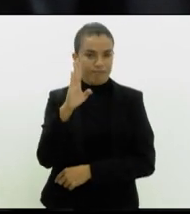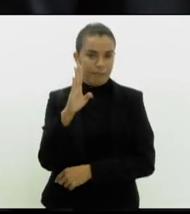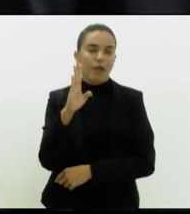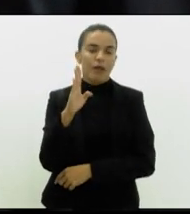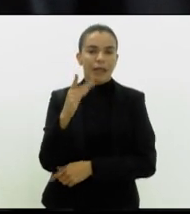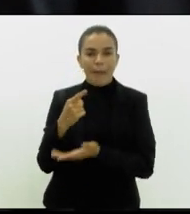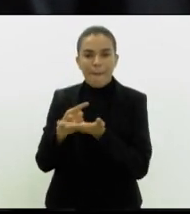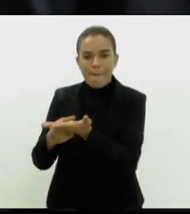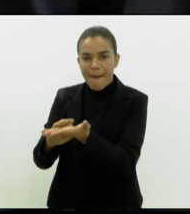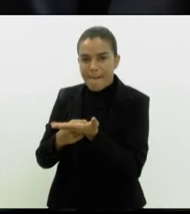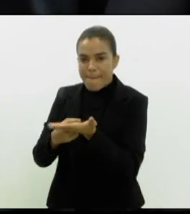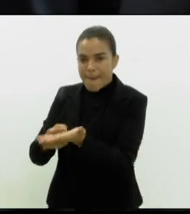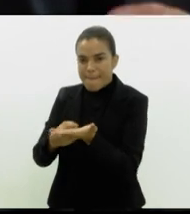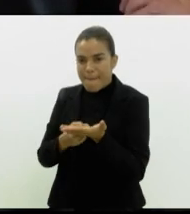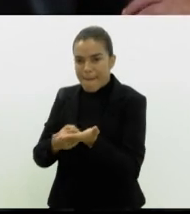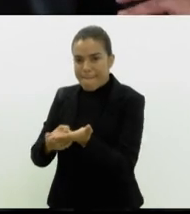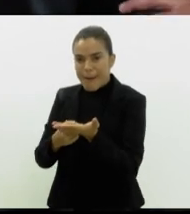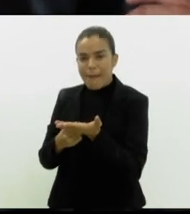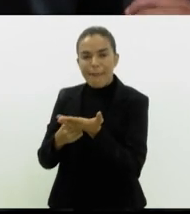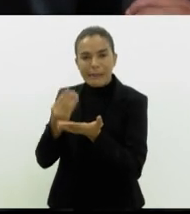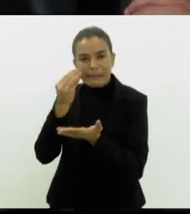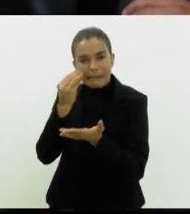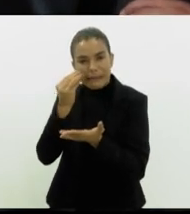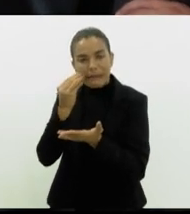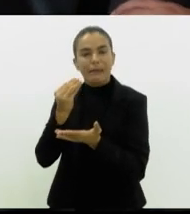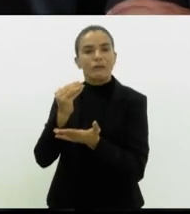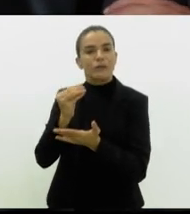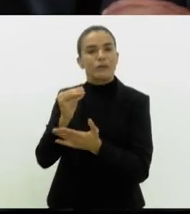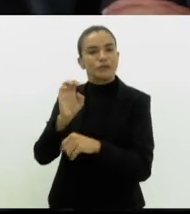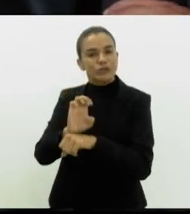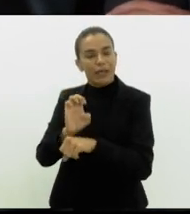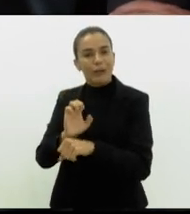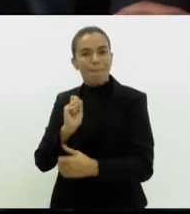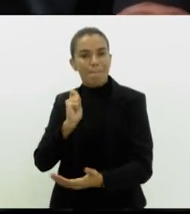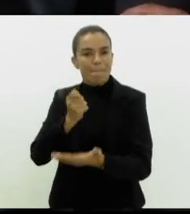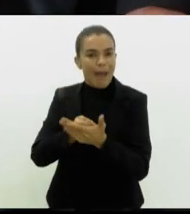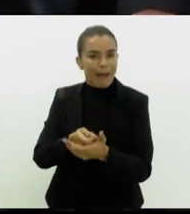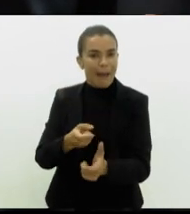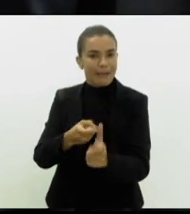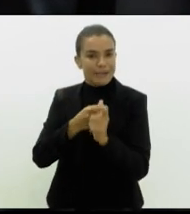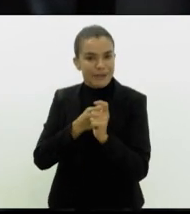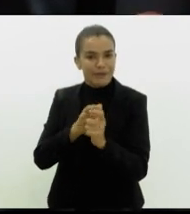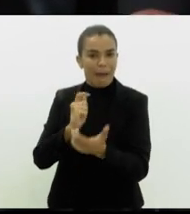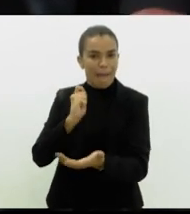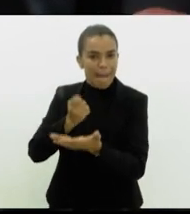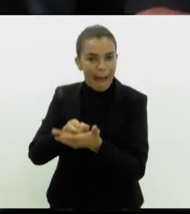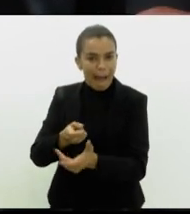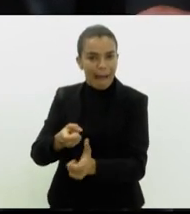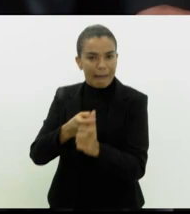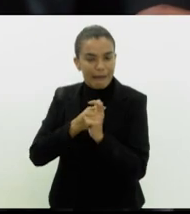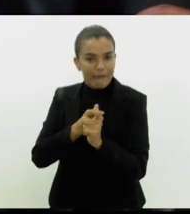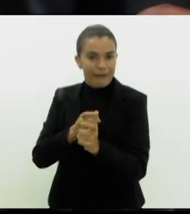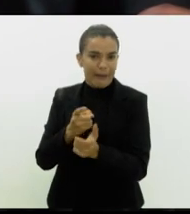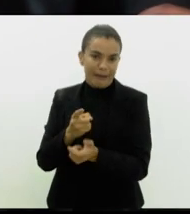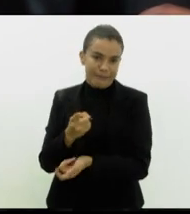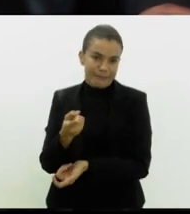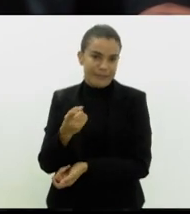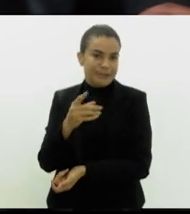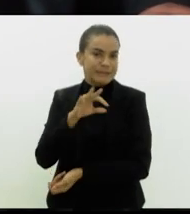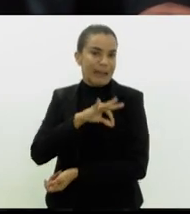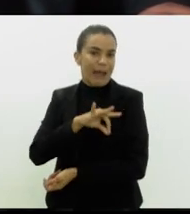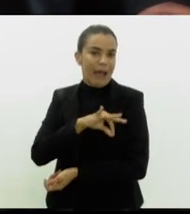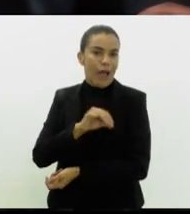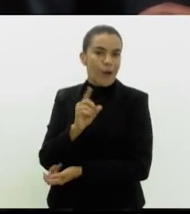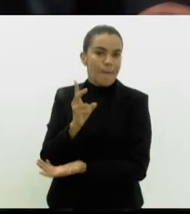renegociação aconteça para que os estados não virem em pouco tempo somente pagadores de folha de pagamento e não